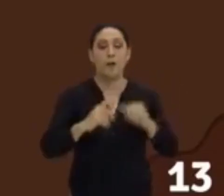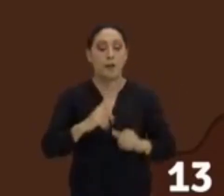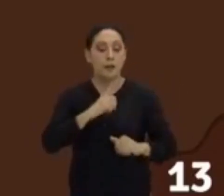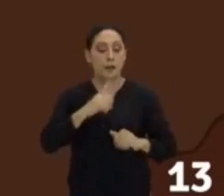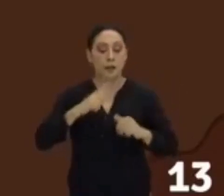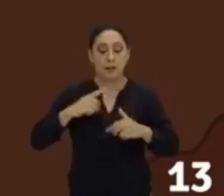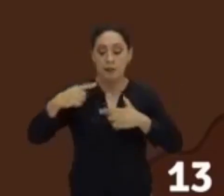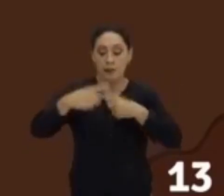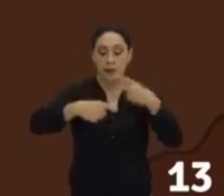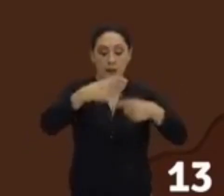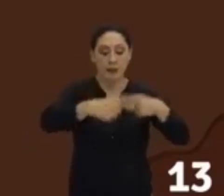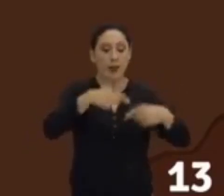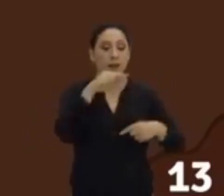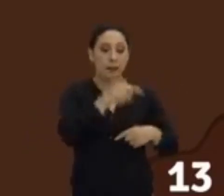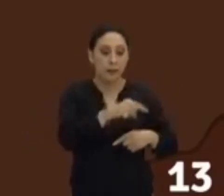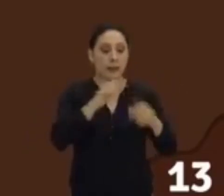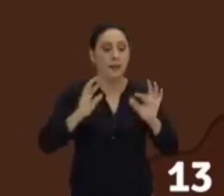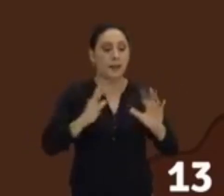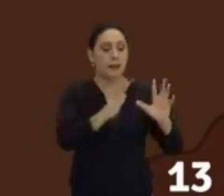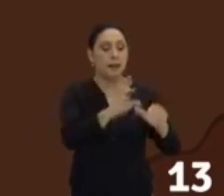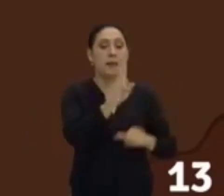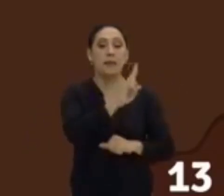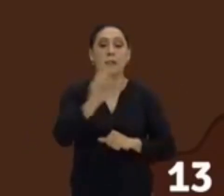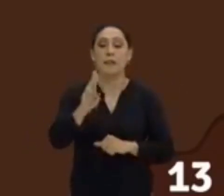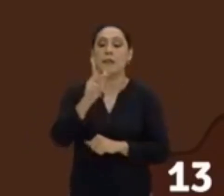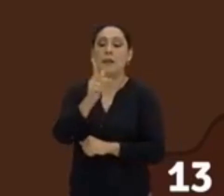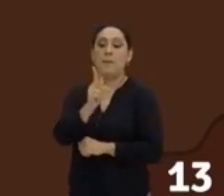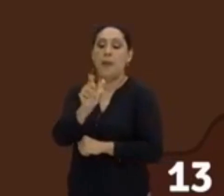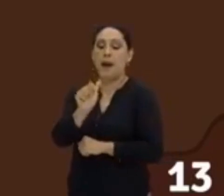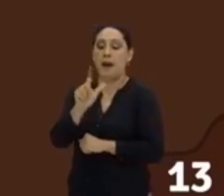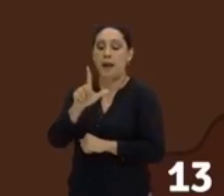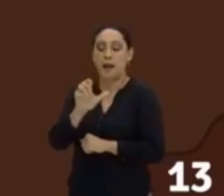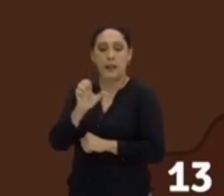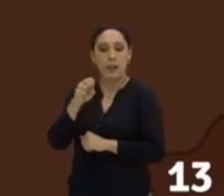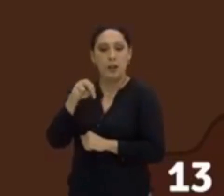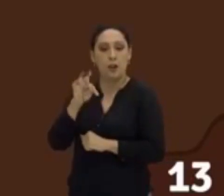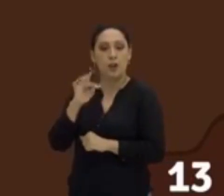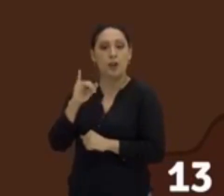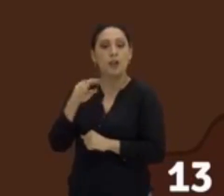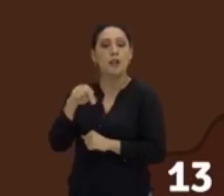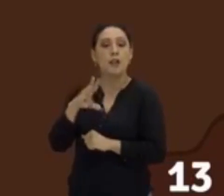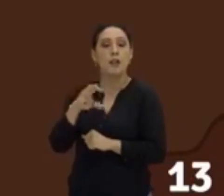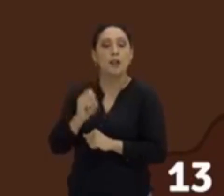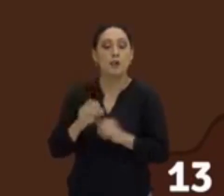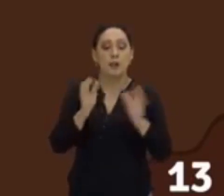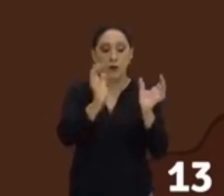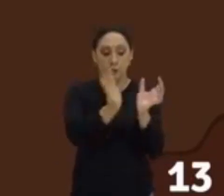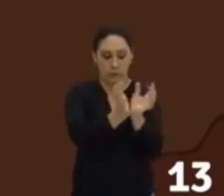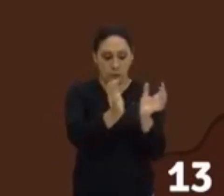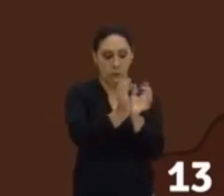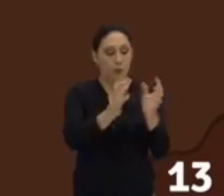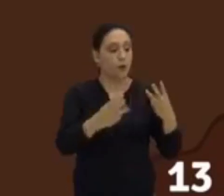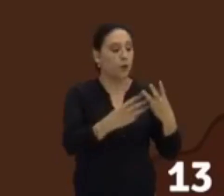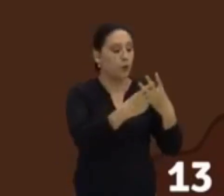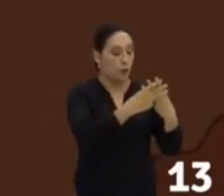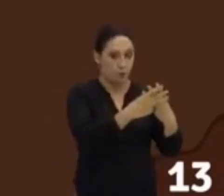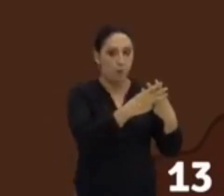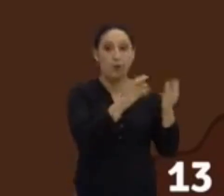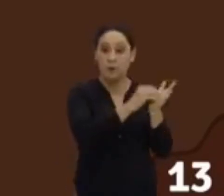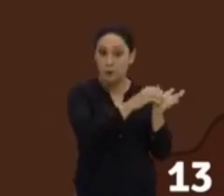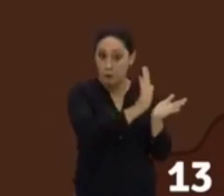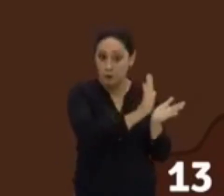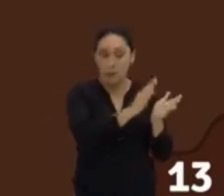descendentes. Esses descendentes passaram a ser chamados de palestinos. Então, vê só. De um lado, você tem os judeus, que foram